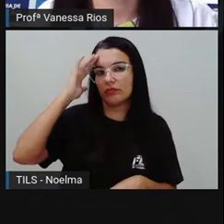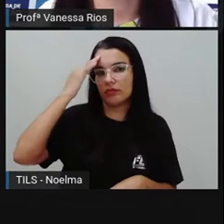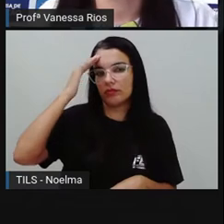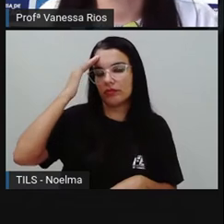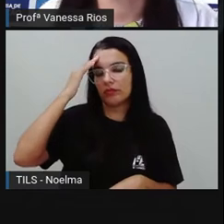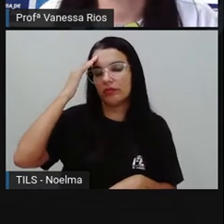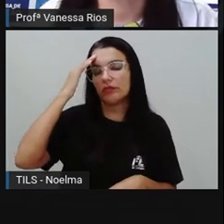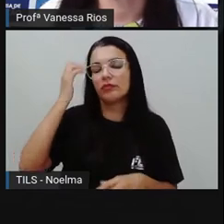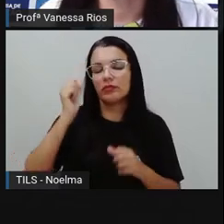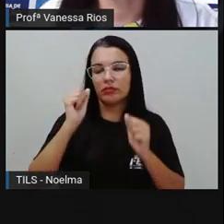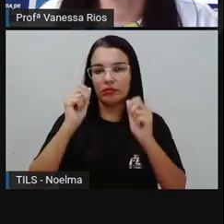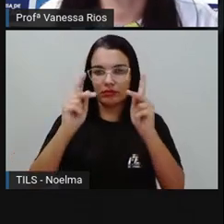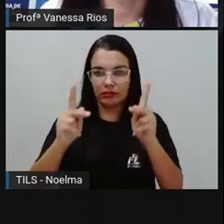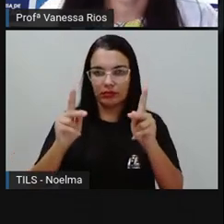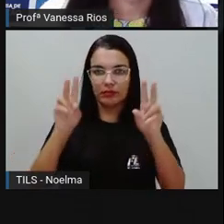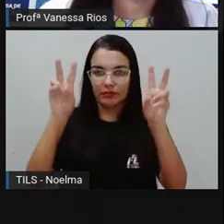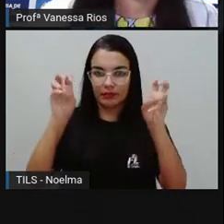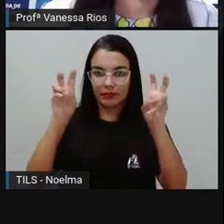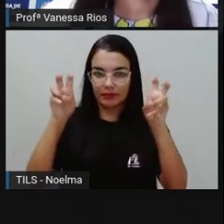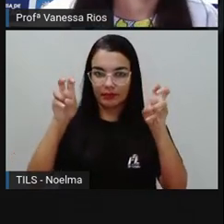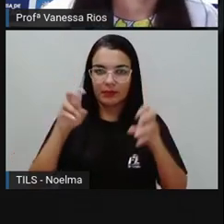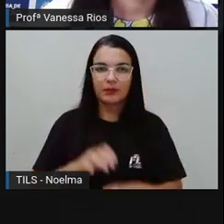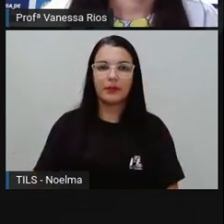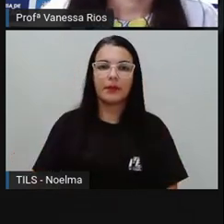assunto que a gente está trabalhando, tá bom?